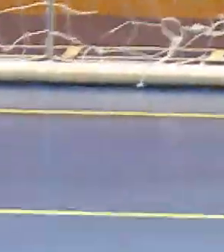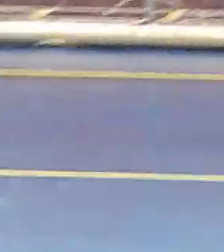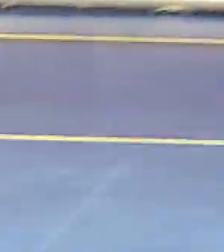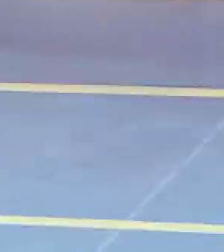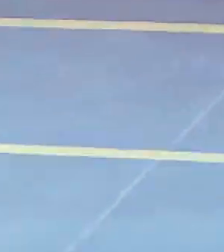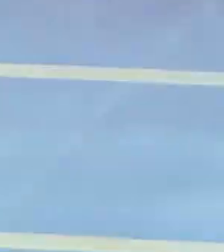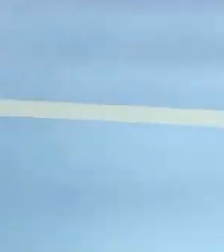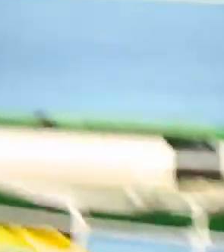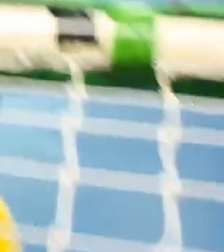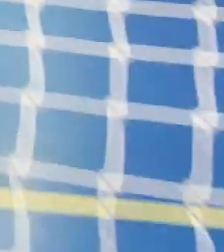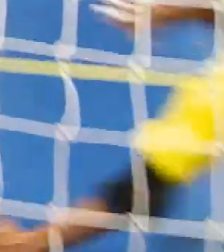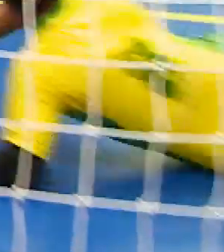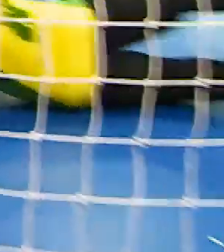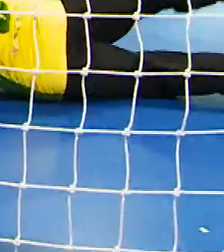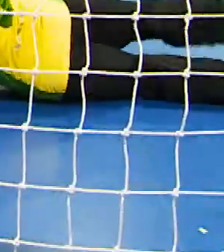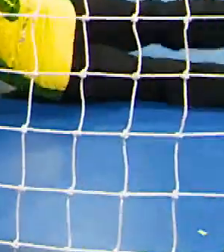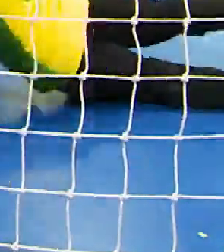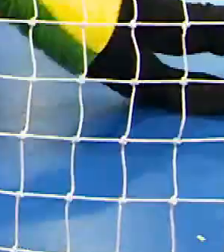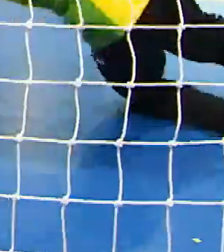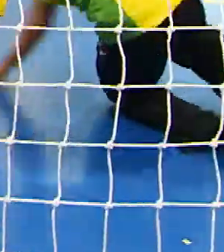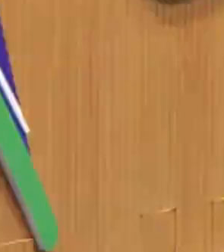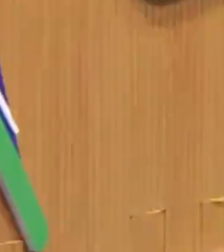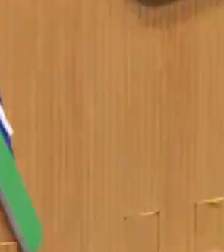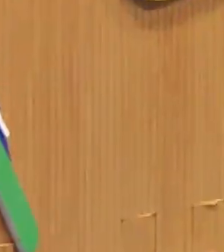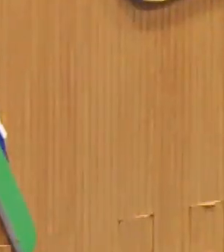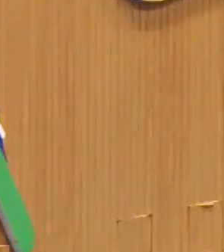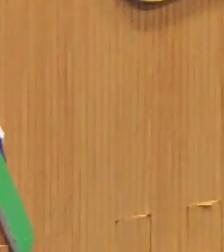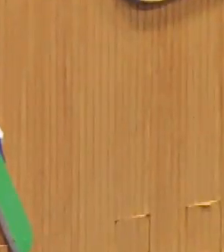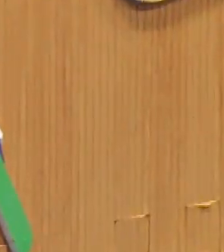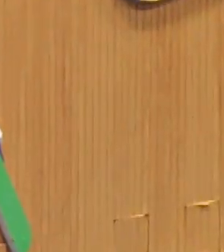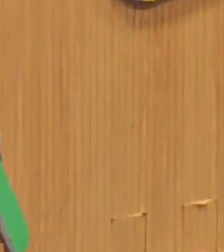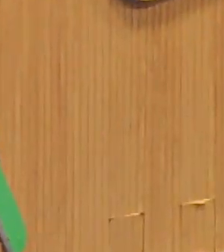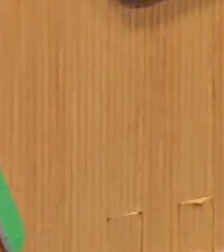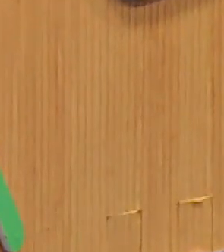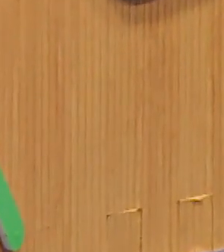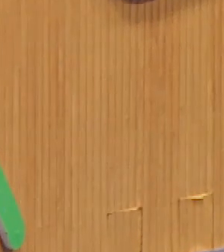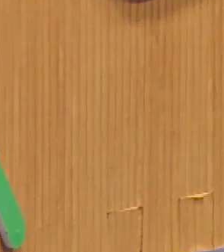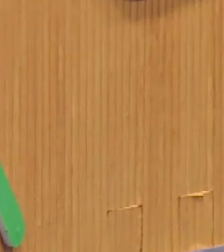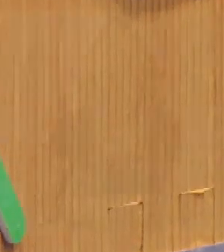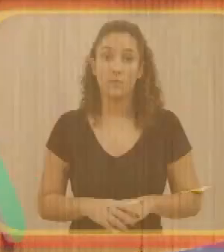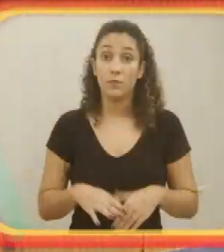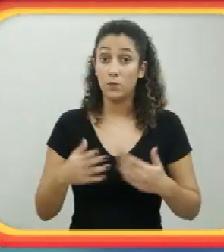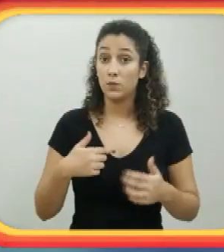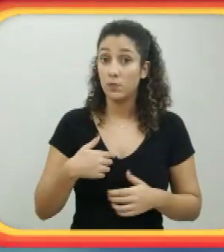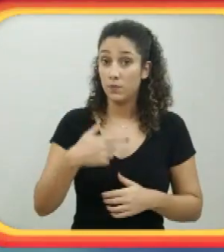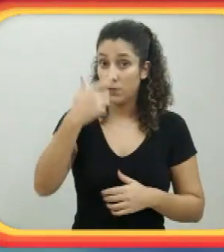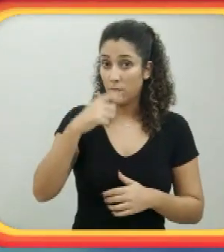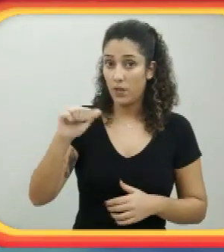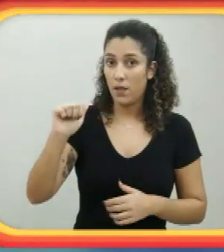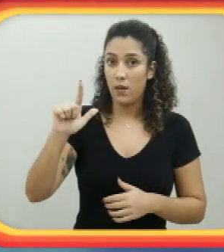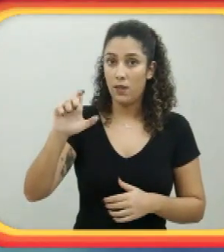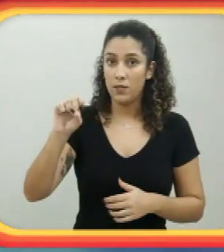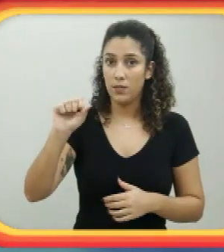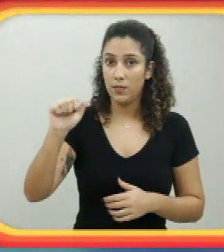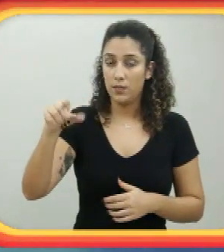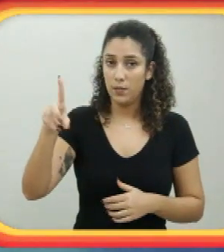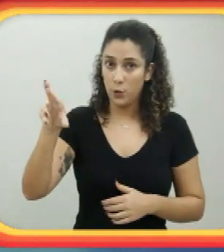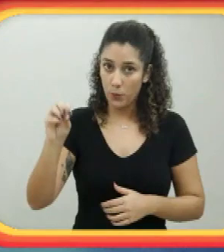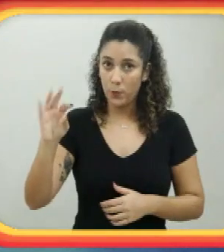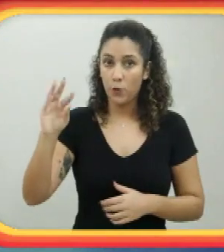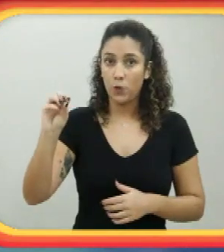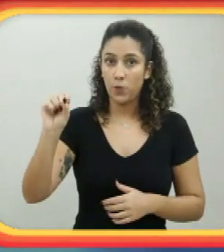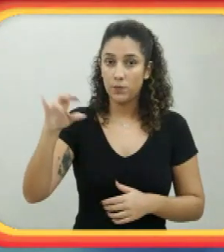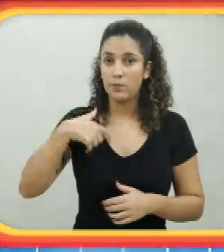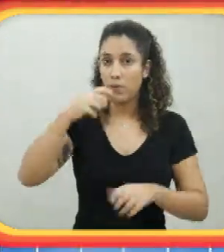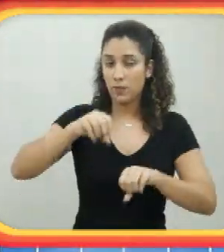Quadra com jogadores. Um deles vira de costas e arremessa a bola entre as pernas. Ao lado da quadra, um homem observa. Sou Alessandro Tozin, treinador da seleção brasileira